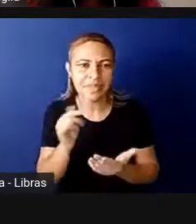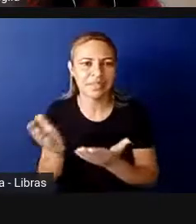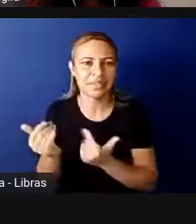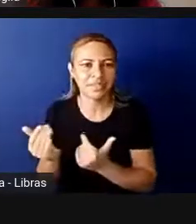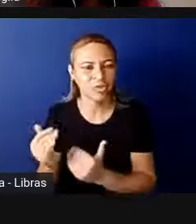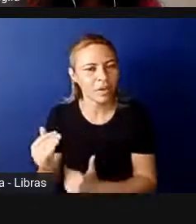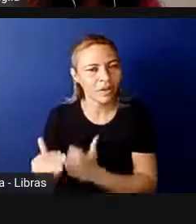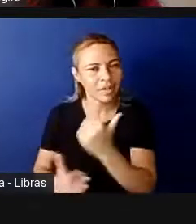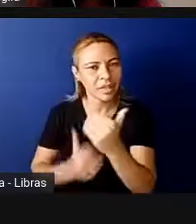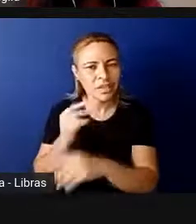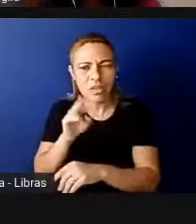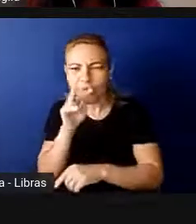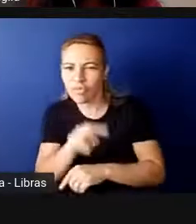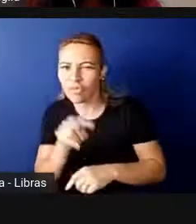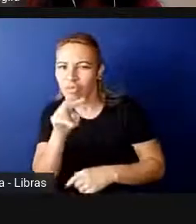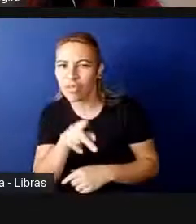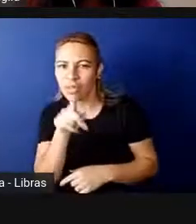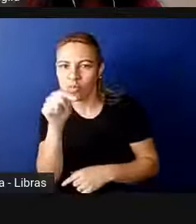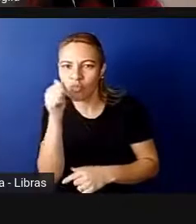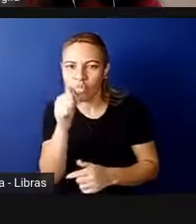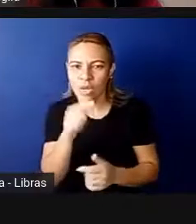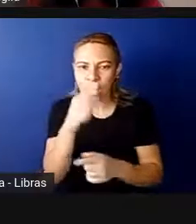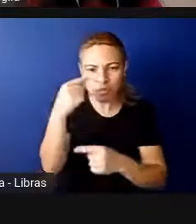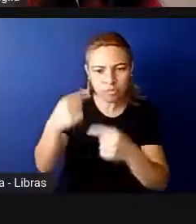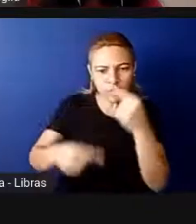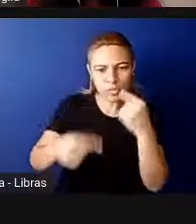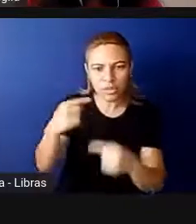vendo mulheres ocupando cargos na política.